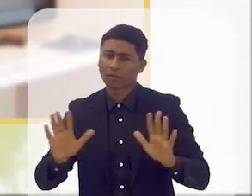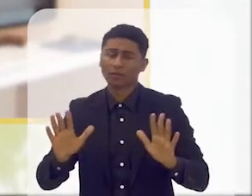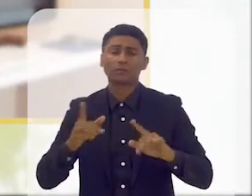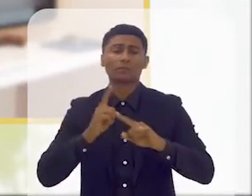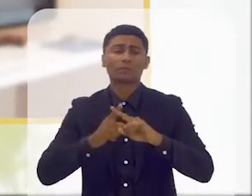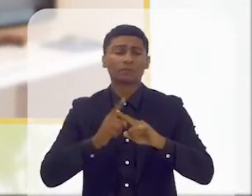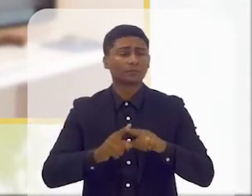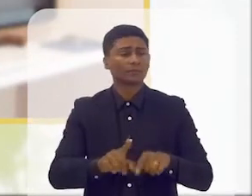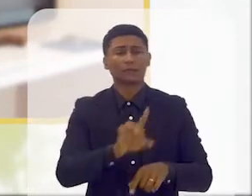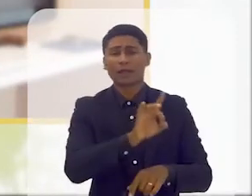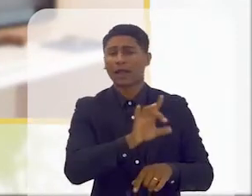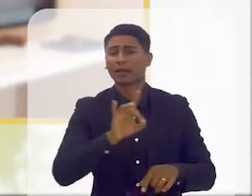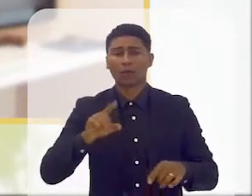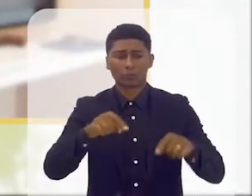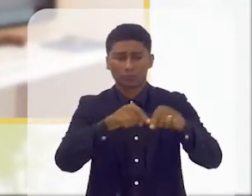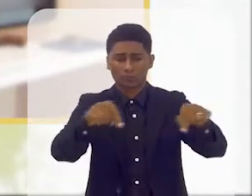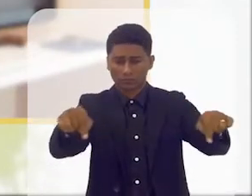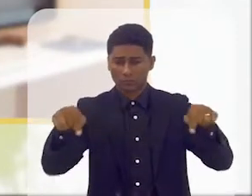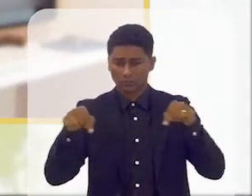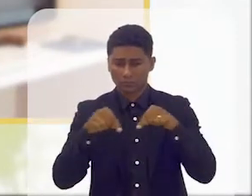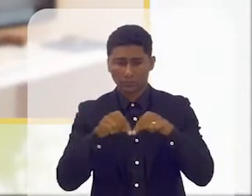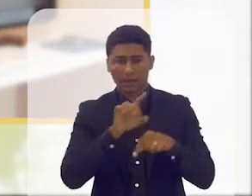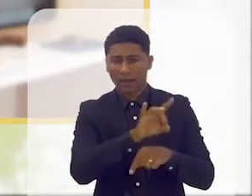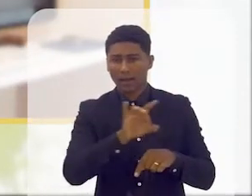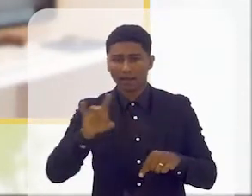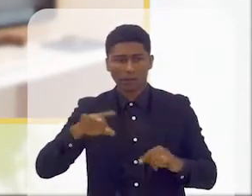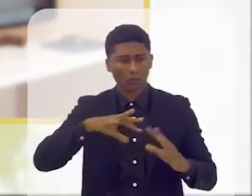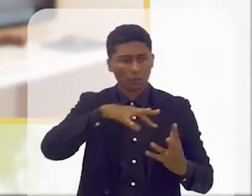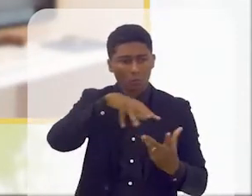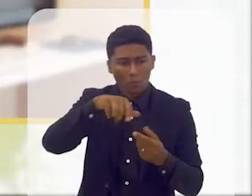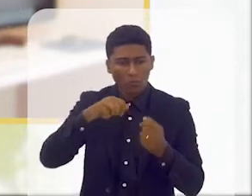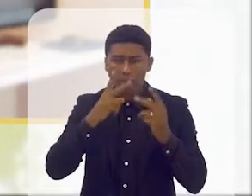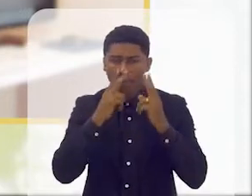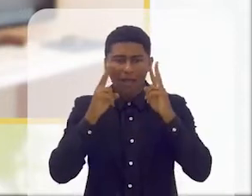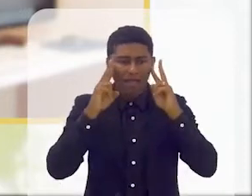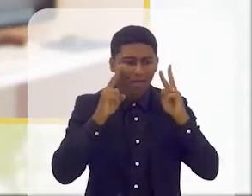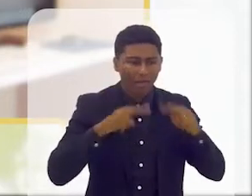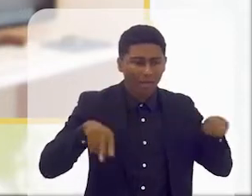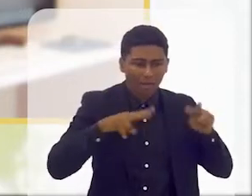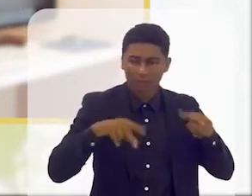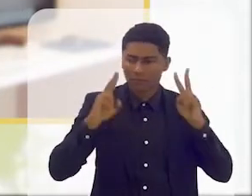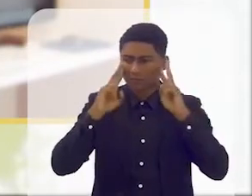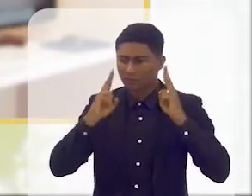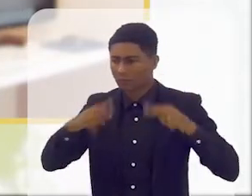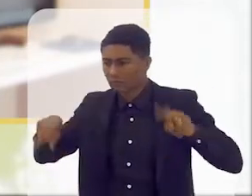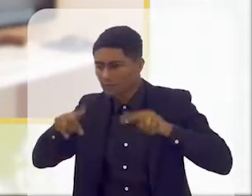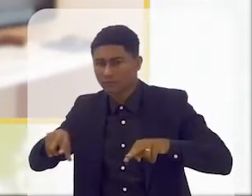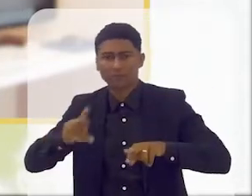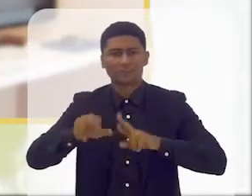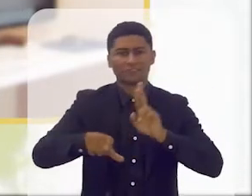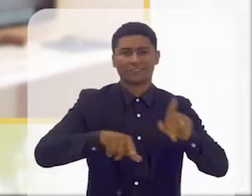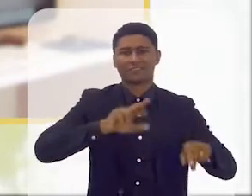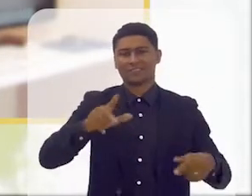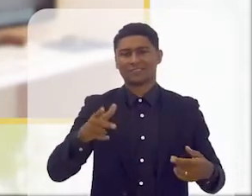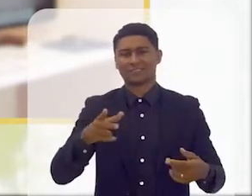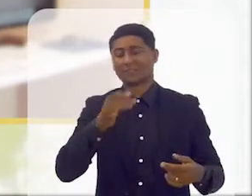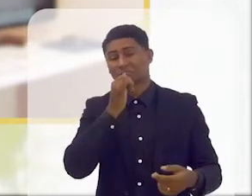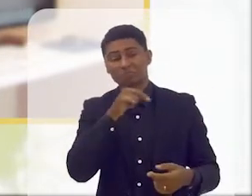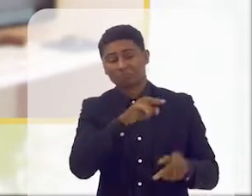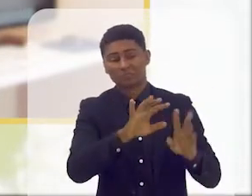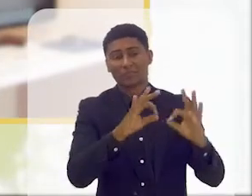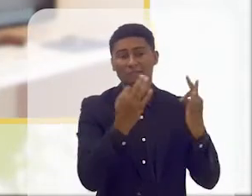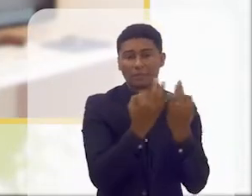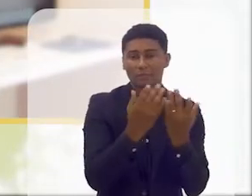um ali na sala de aula tem uma visão de mundo, enxerga o mundo por uma janela. Pela janela que vem, muitas vezes, da